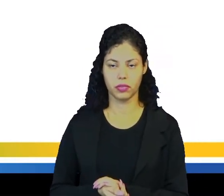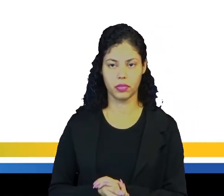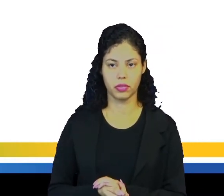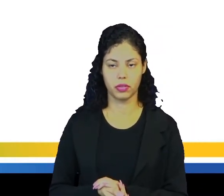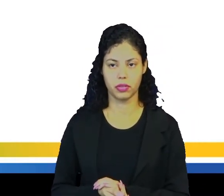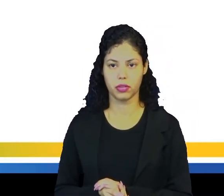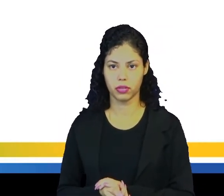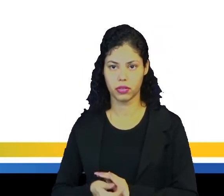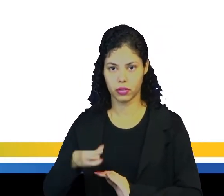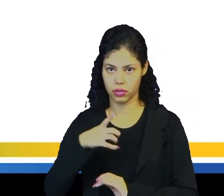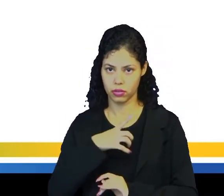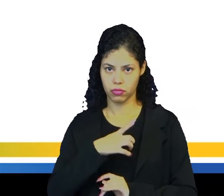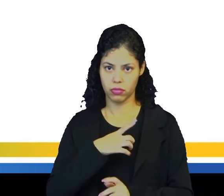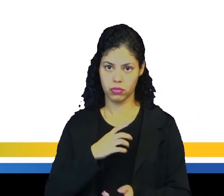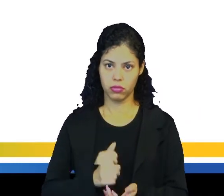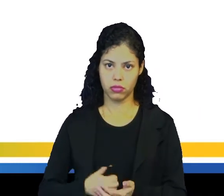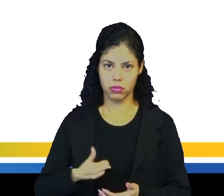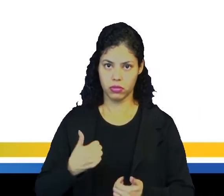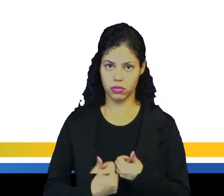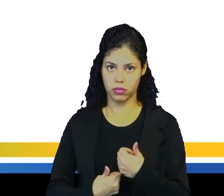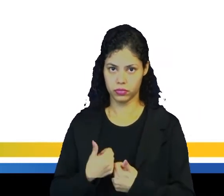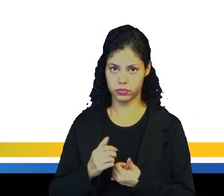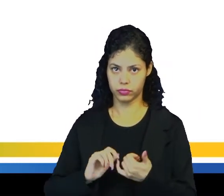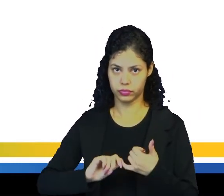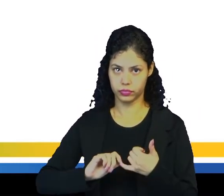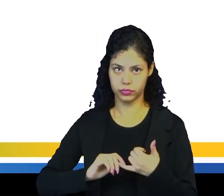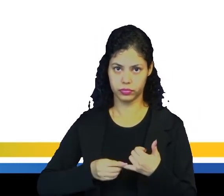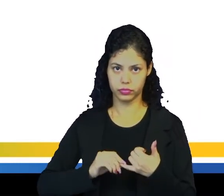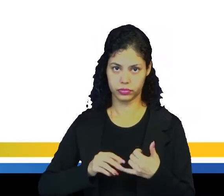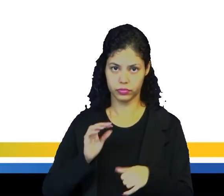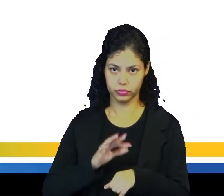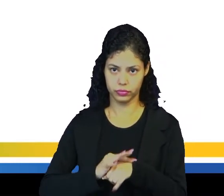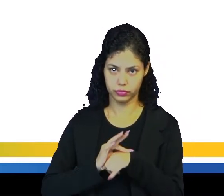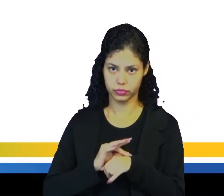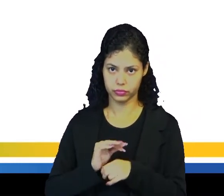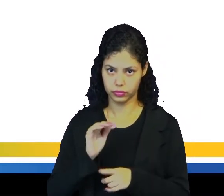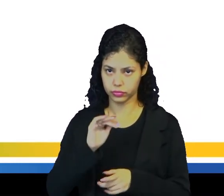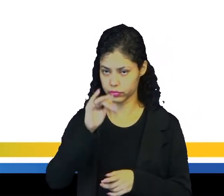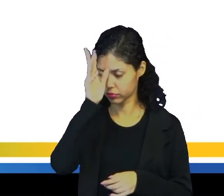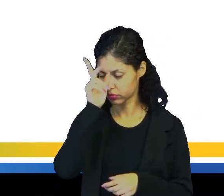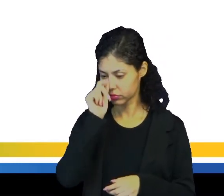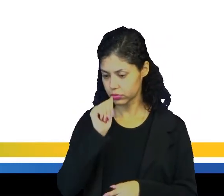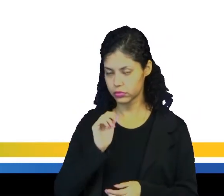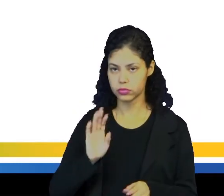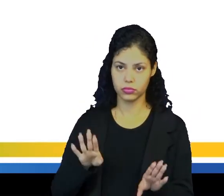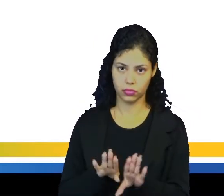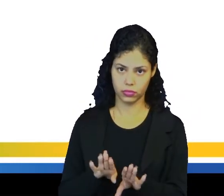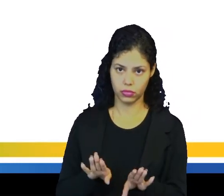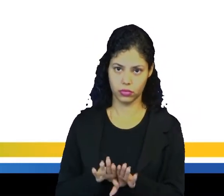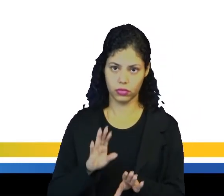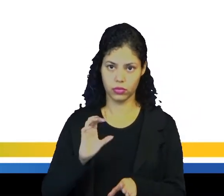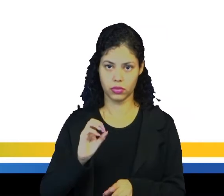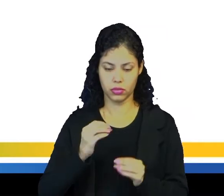or omelette. Nós temos o roast beef, né, o peru e omelete.